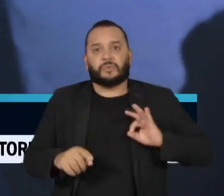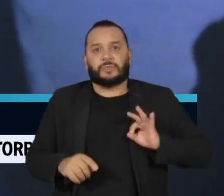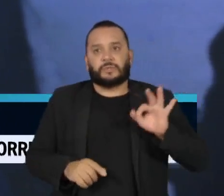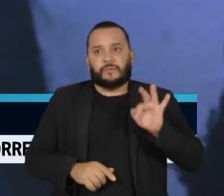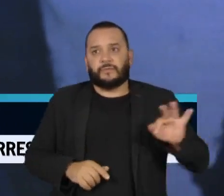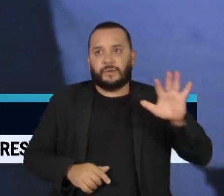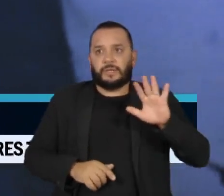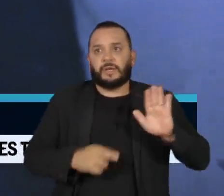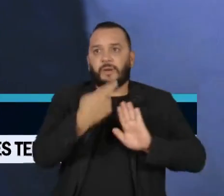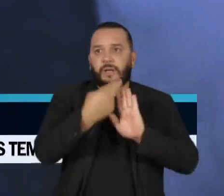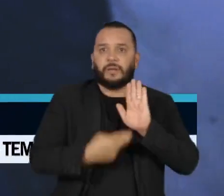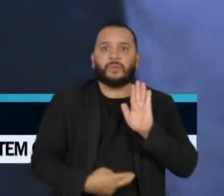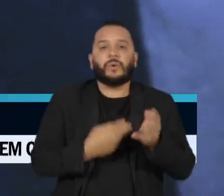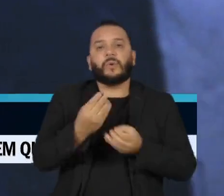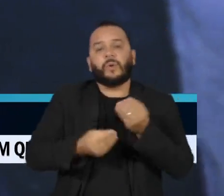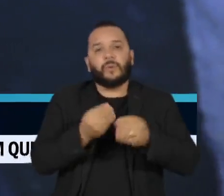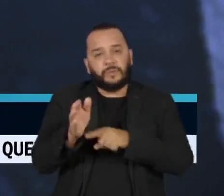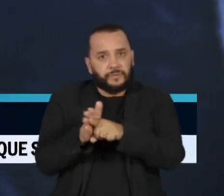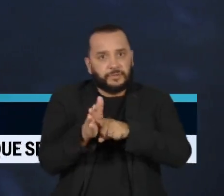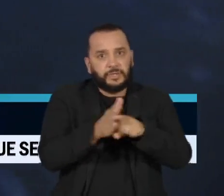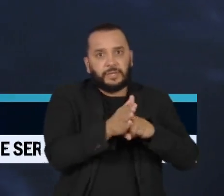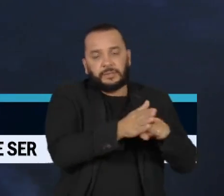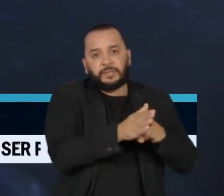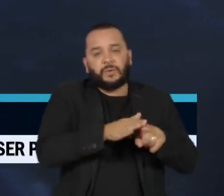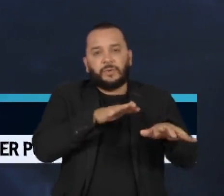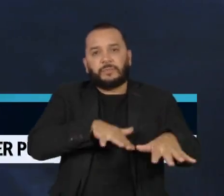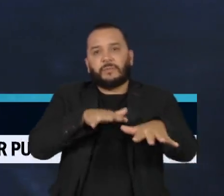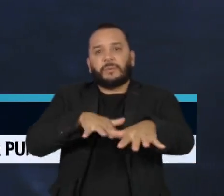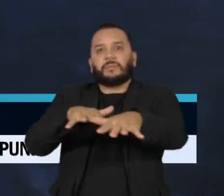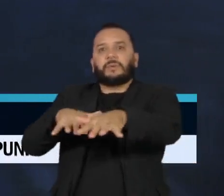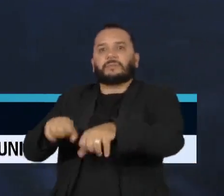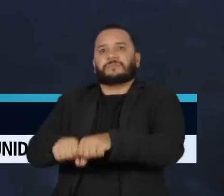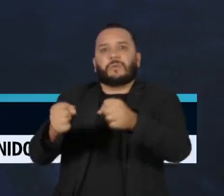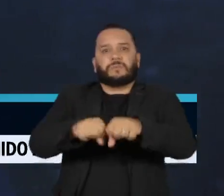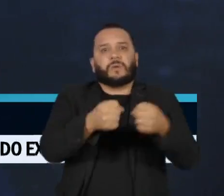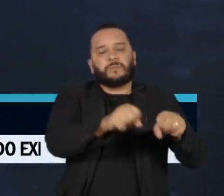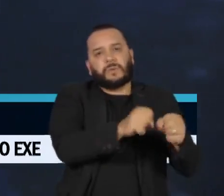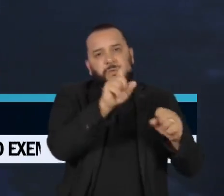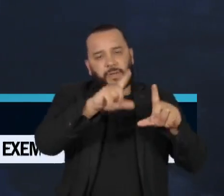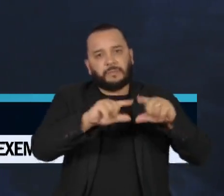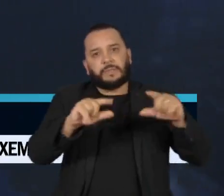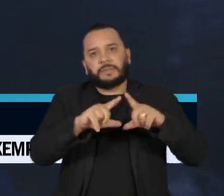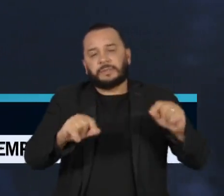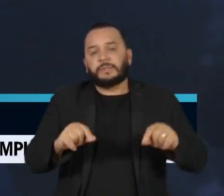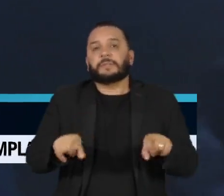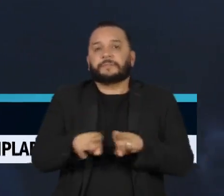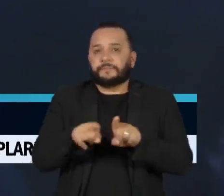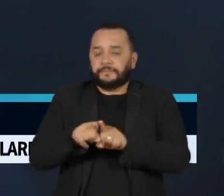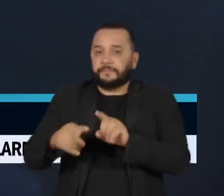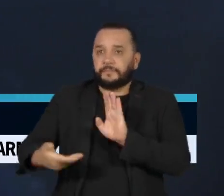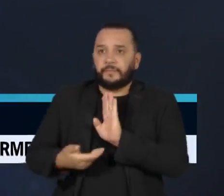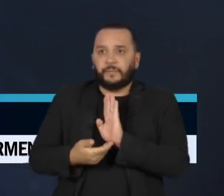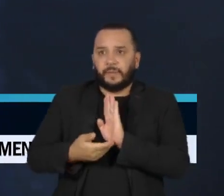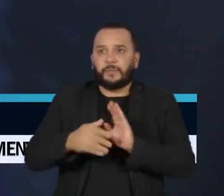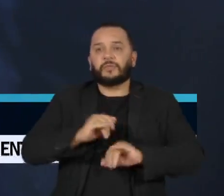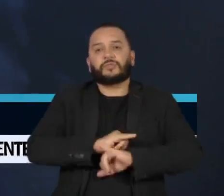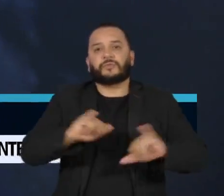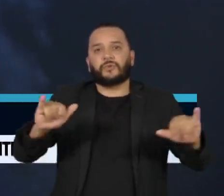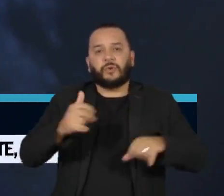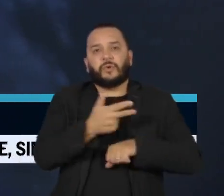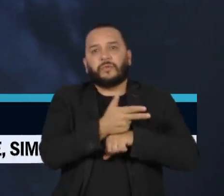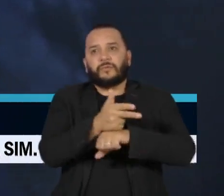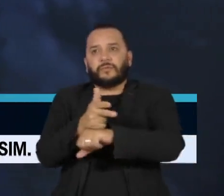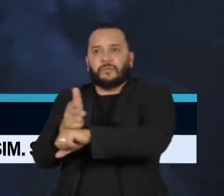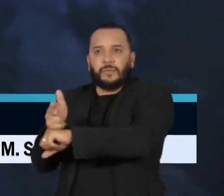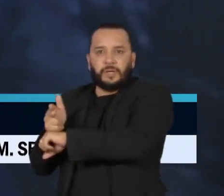parcial sobre as investigações dos atos terroristas do último dia 8. E a Câmara dos Deputados divulgou novas imagens da